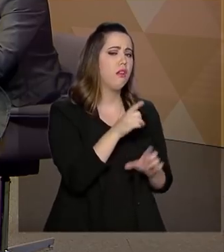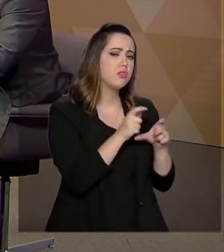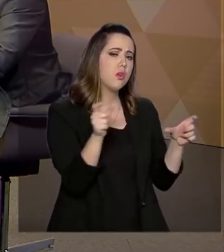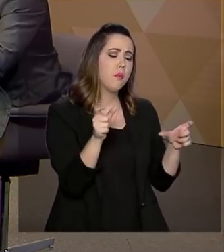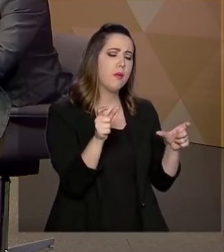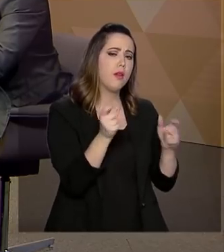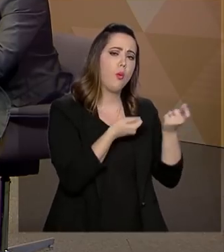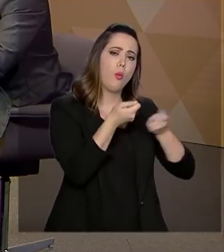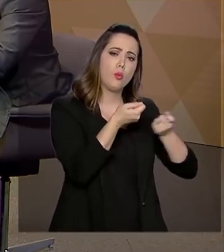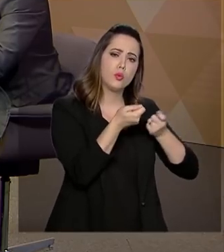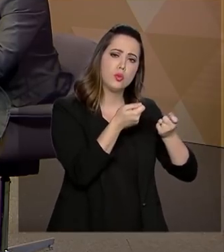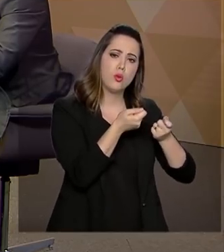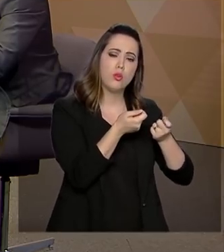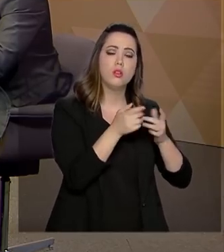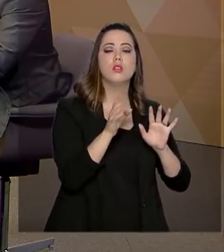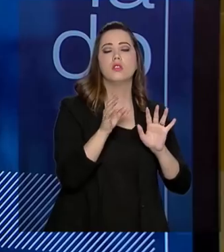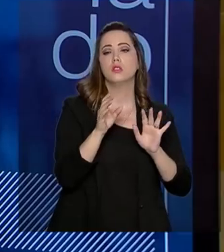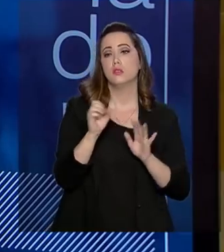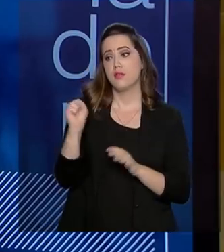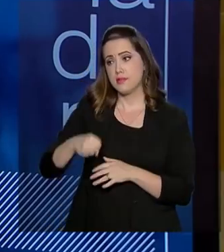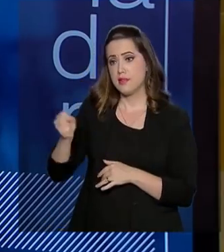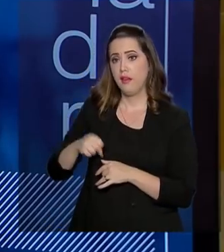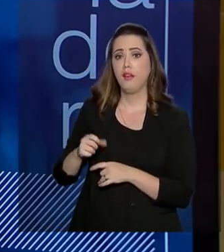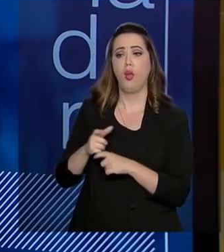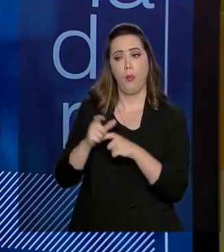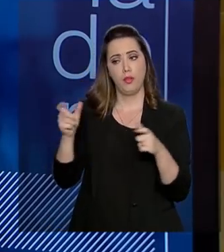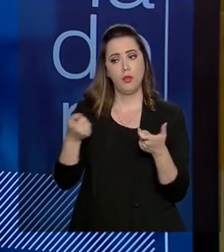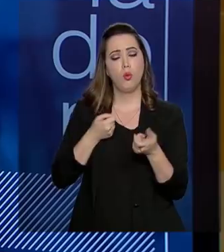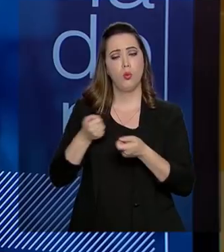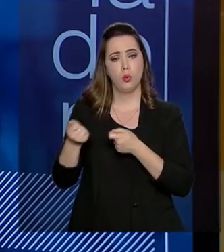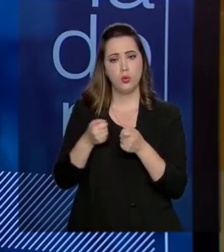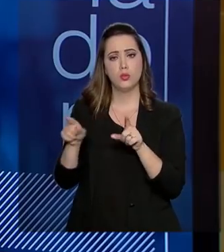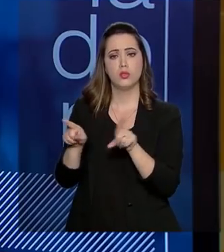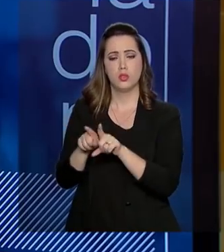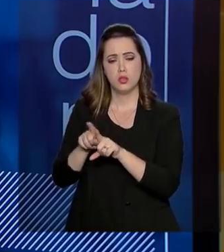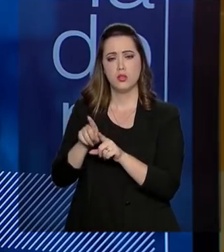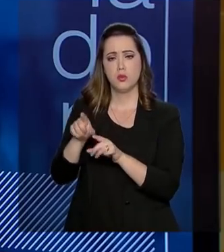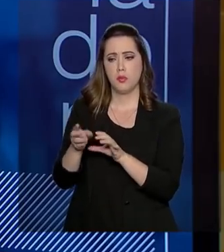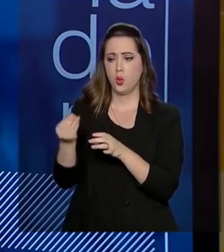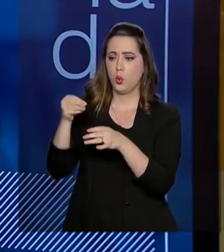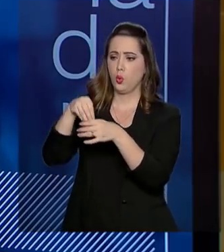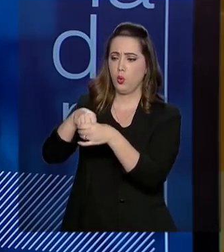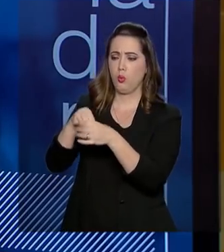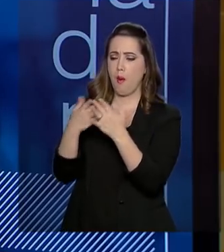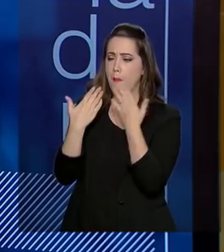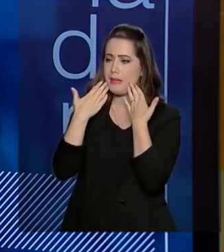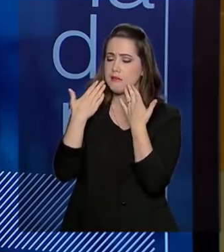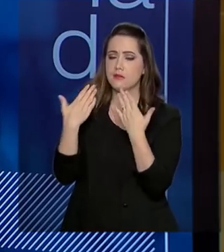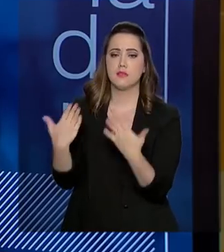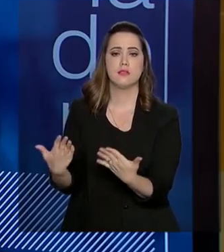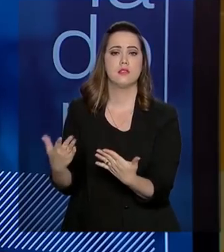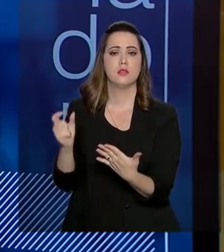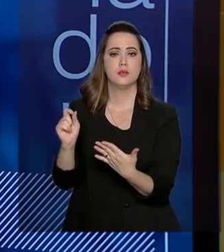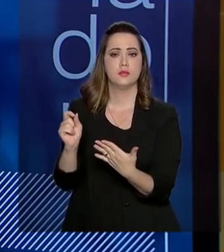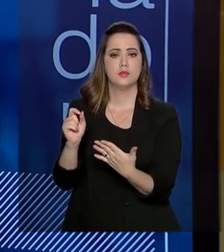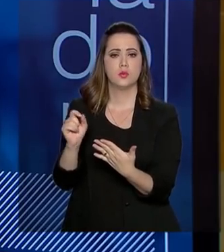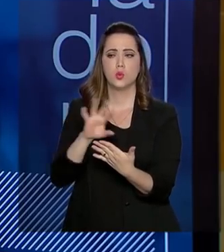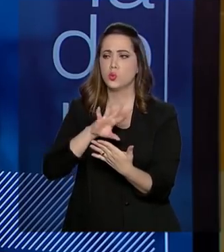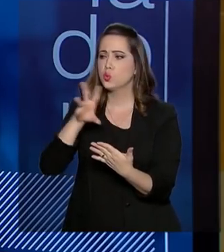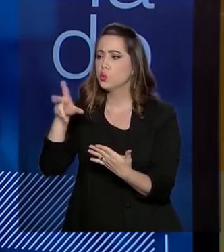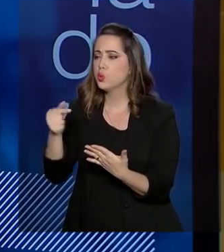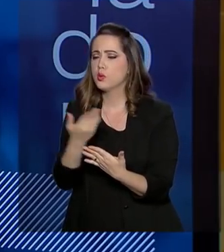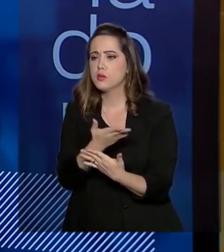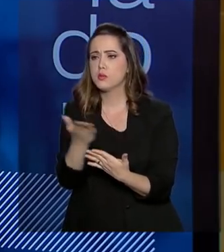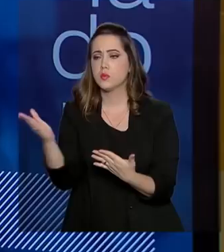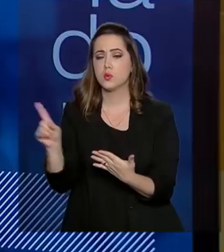também. Botar e também gera o que a gente chama de name and shame. Você coloca, expõe a todos